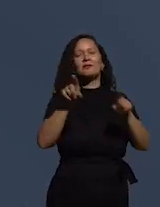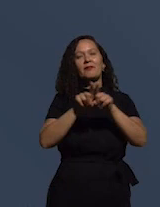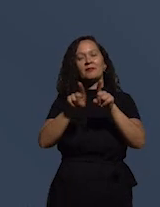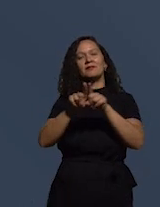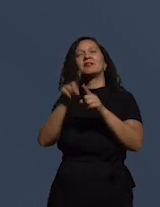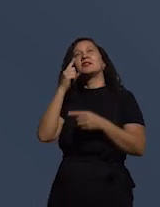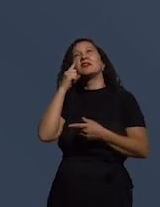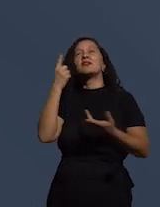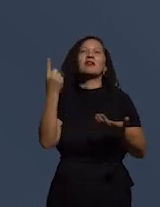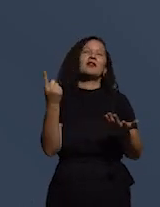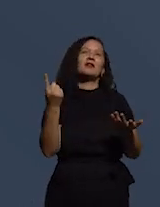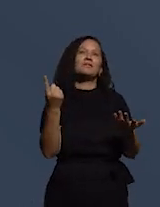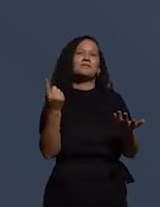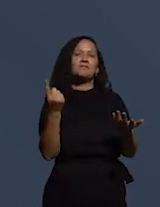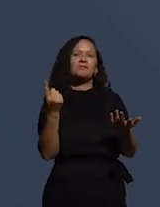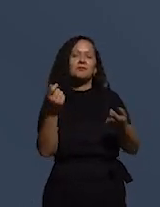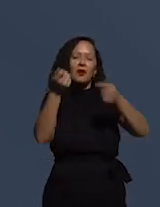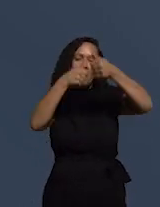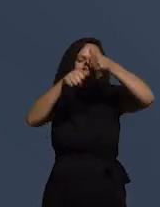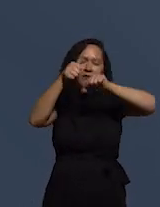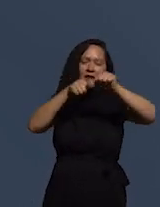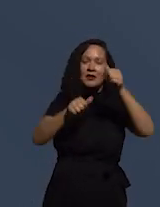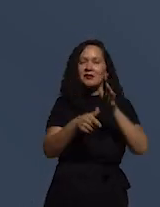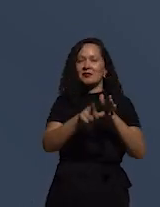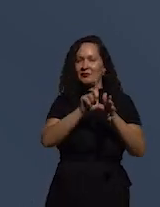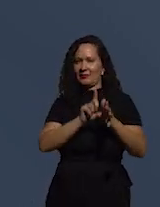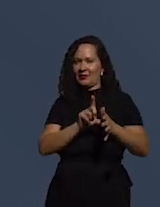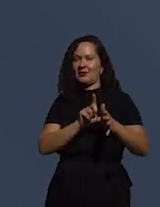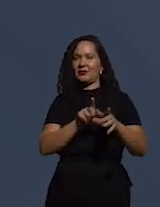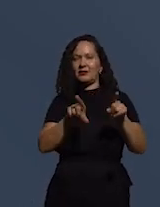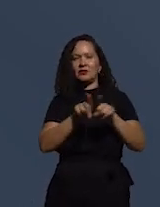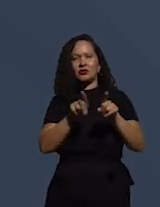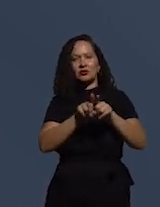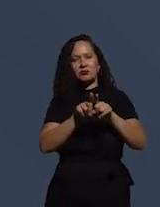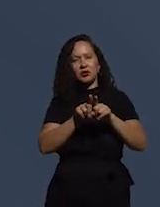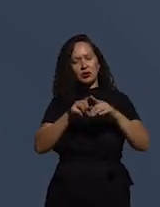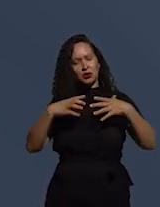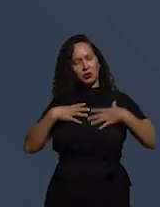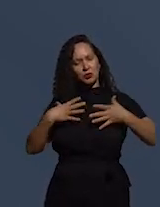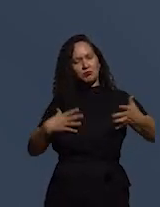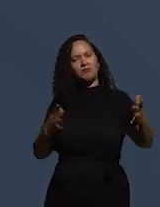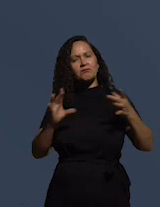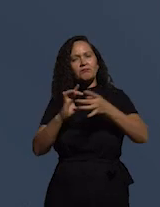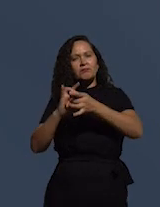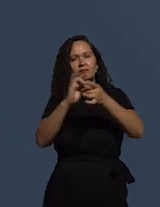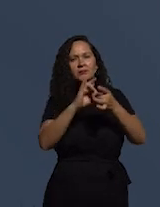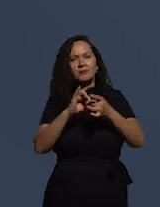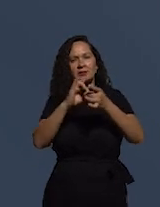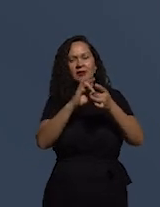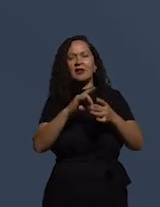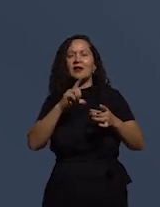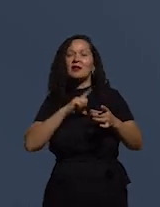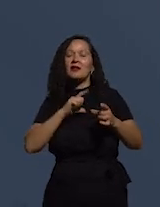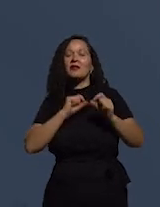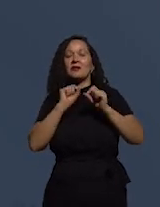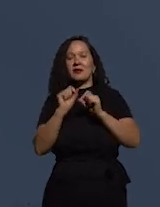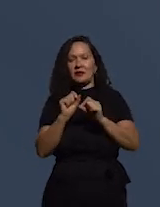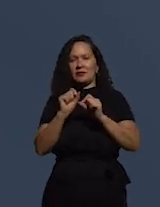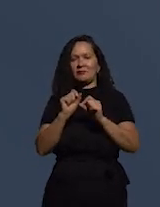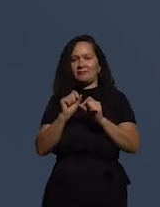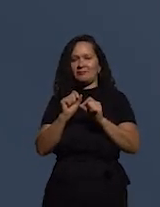de avaliação prévia, de integridade, elas, então, tendem a ser